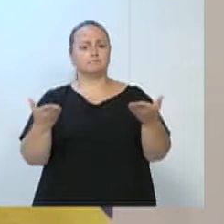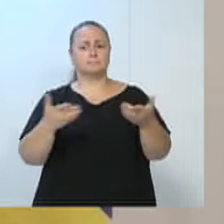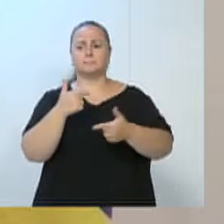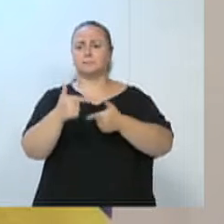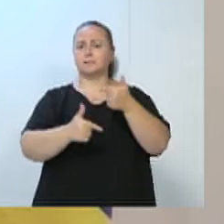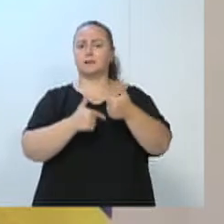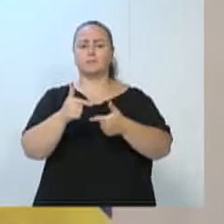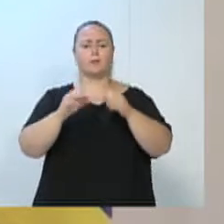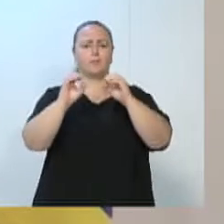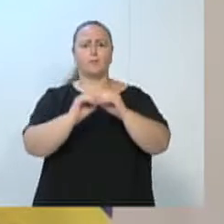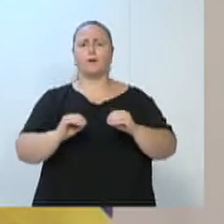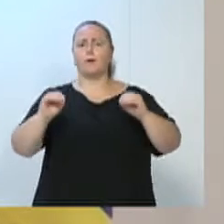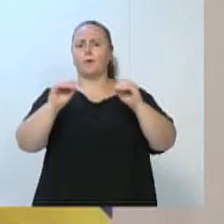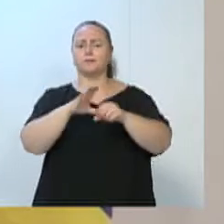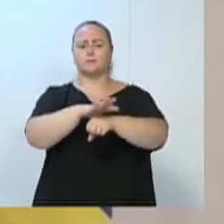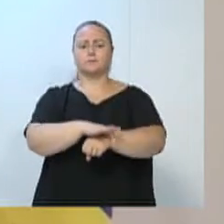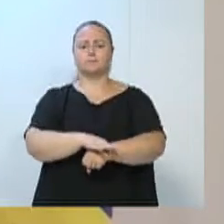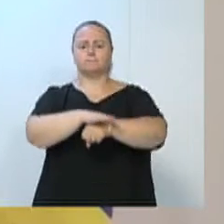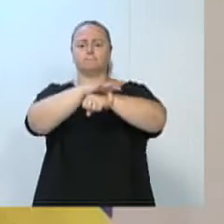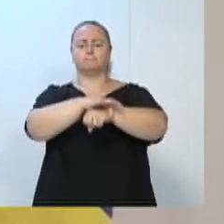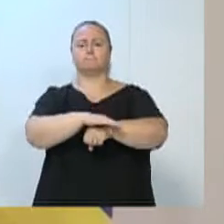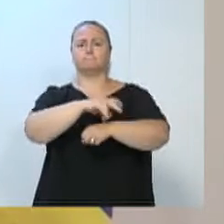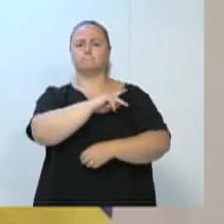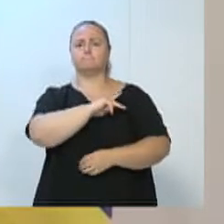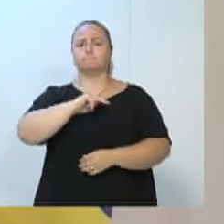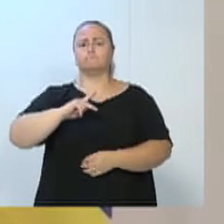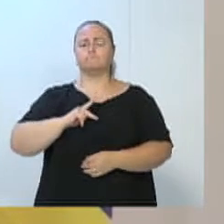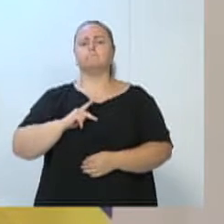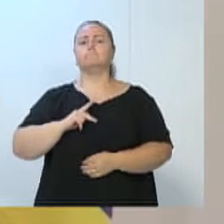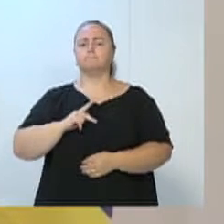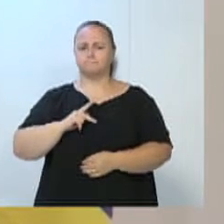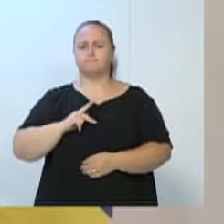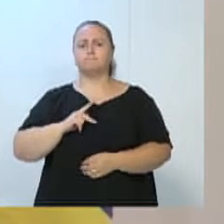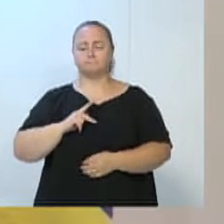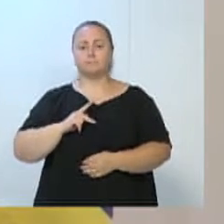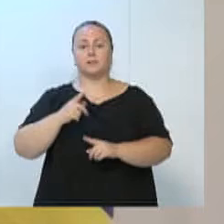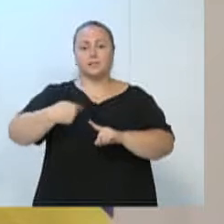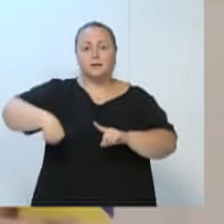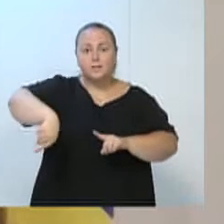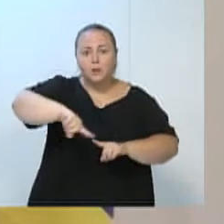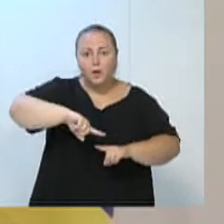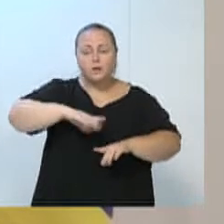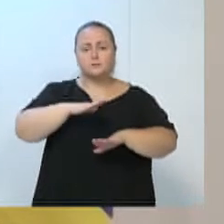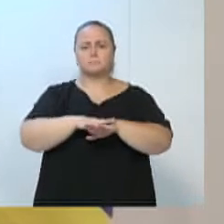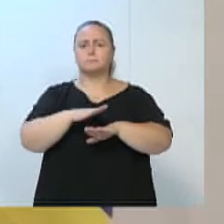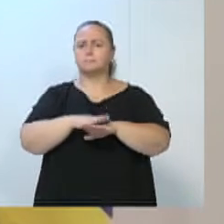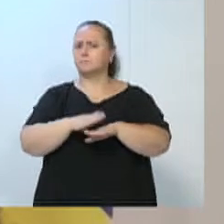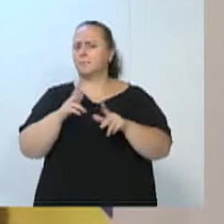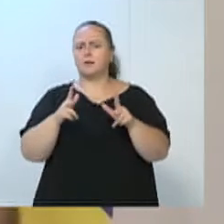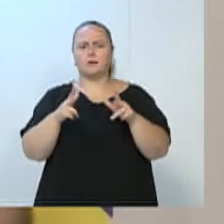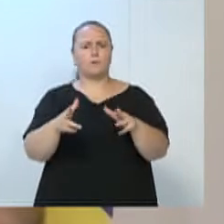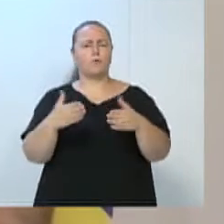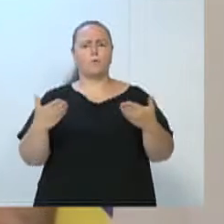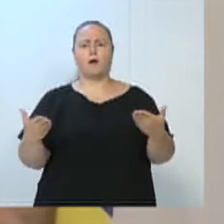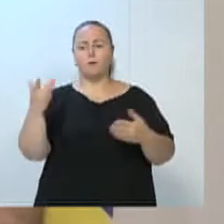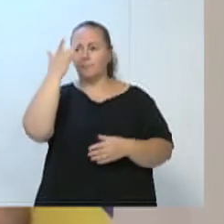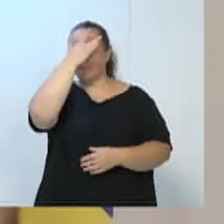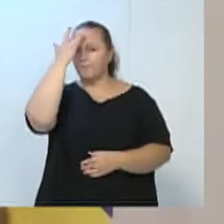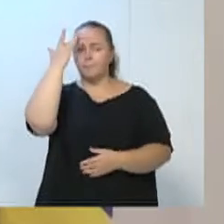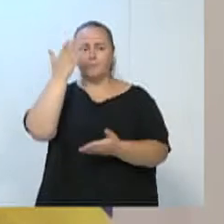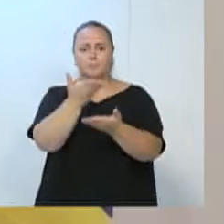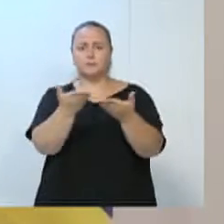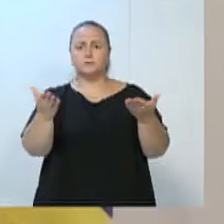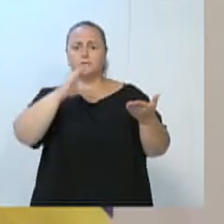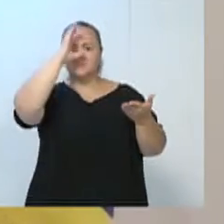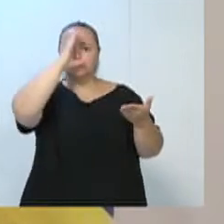trabalho pela segurança pública aqui da nossa cidade, e é isso que essa Casa Legislativa tem que fazer, é isso que cada homem público tem que fazer aqui,